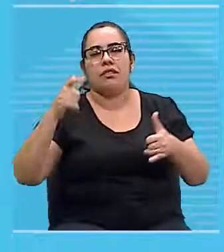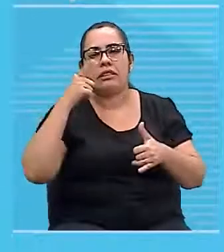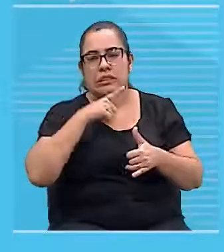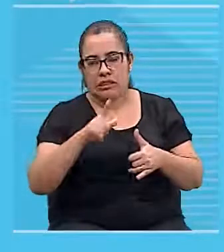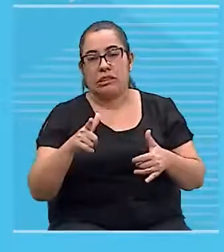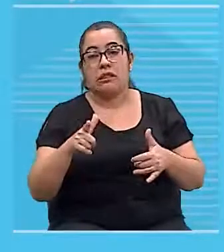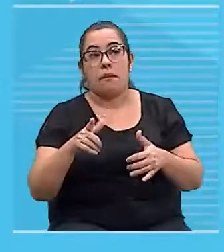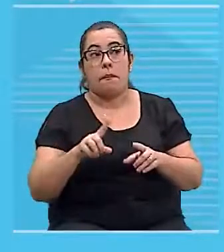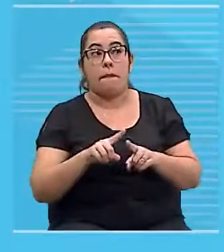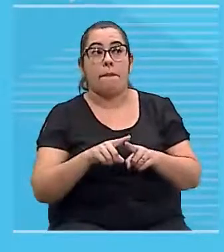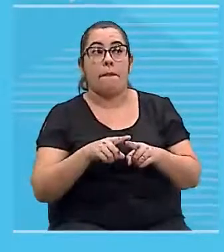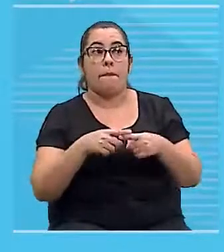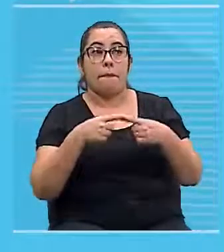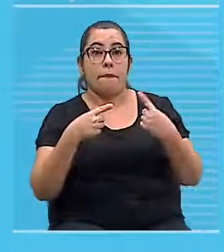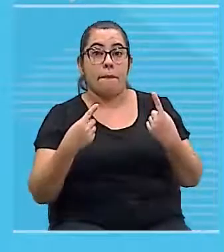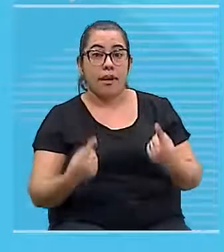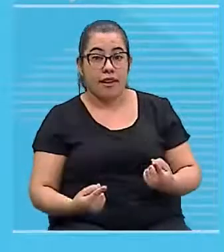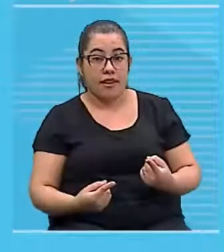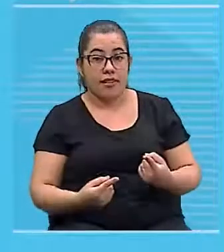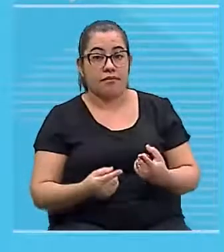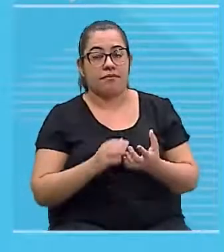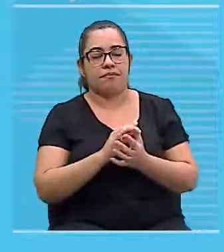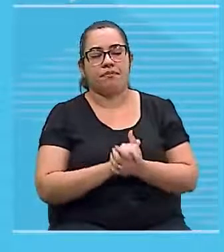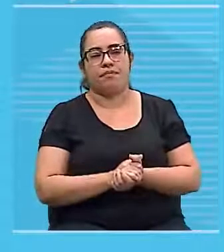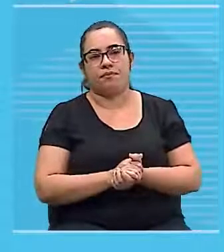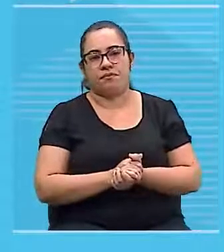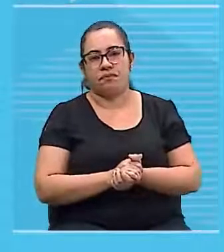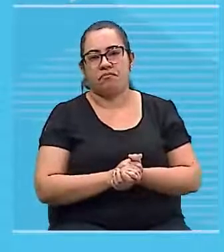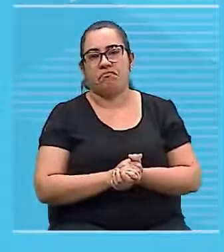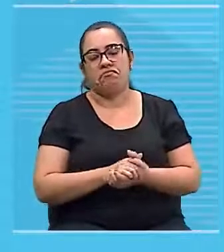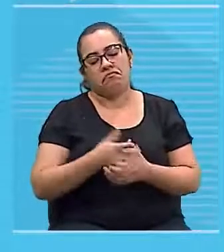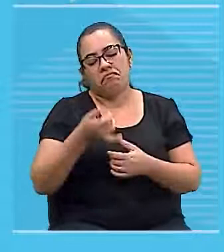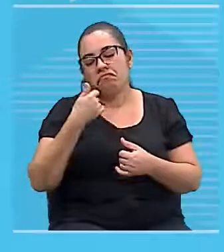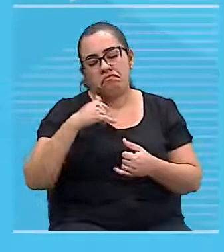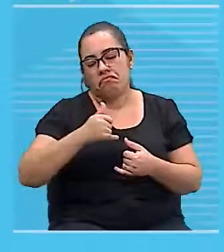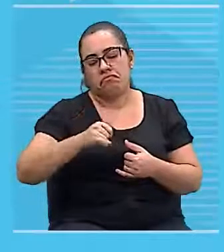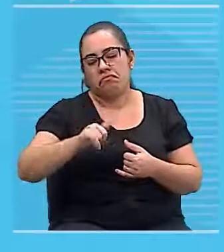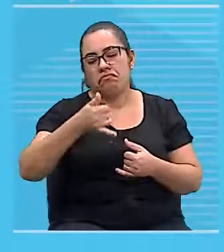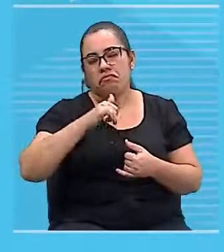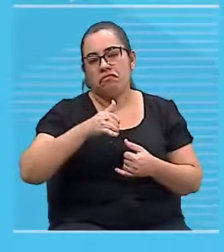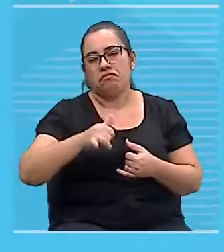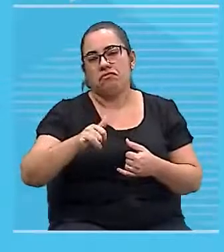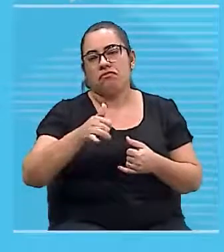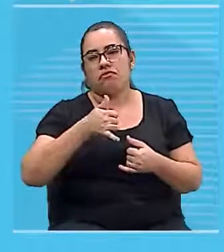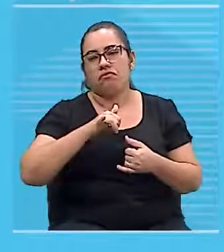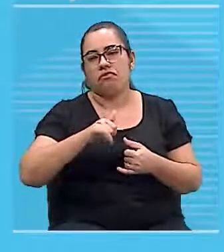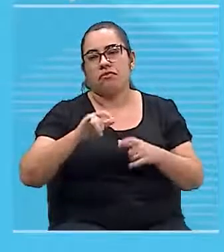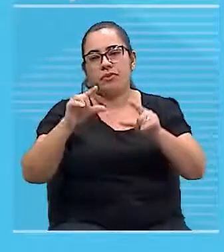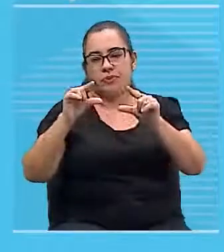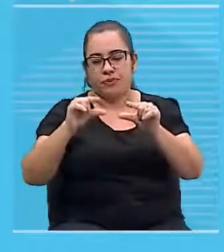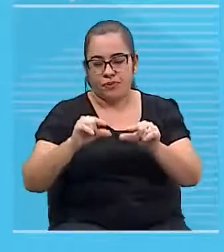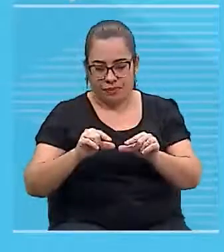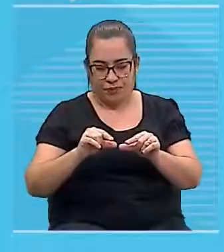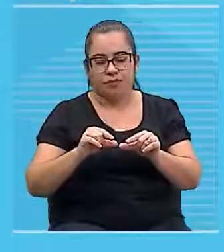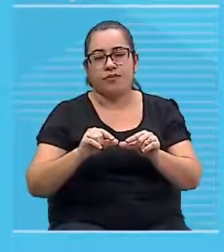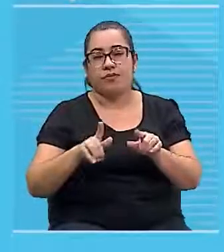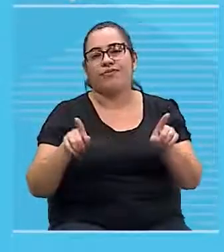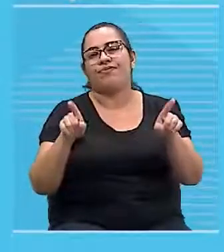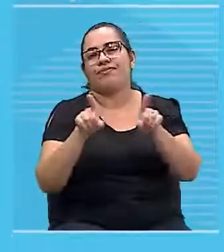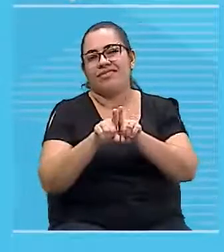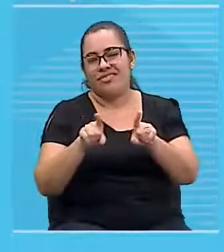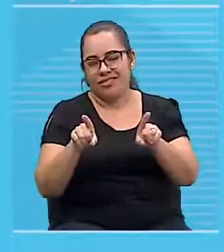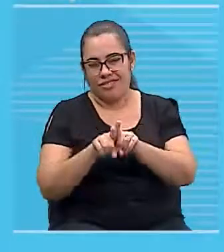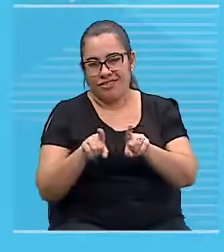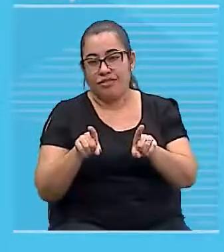quanto menor for a corrente, ou seja, menor a eletricidade, menor também